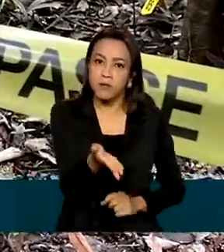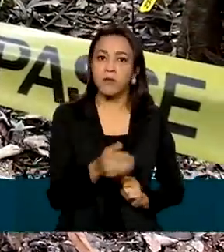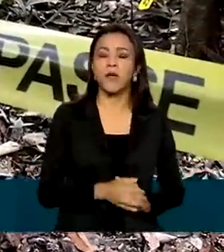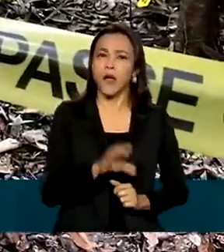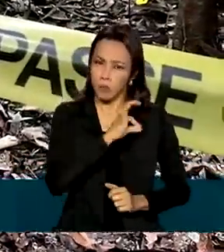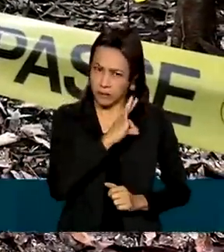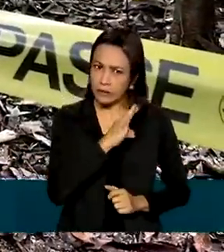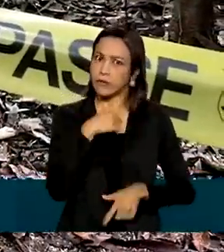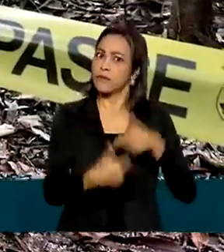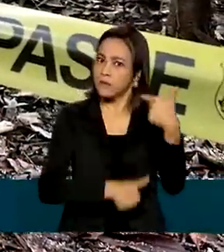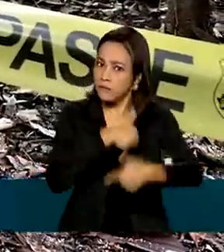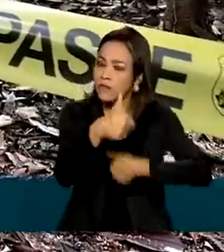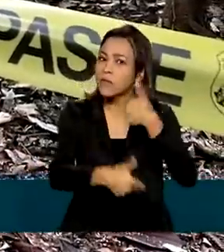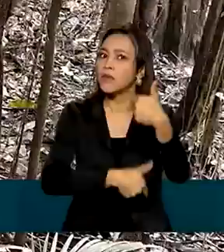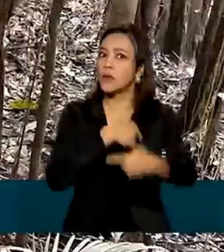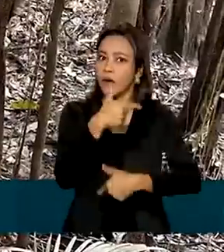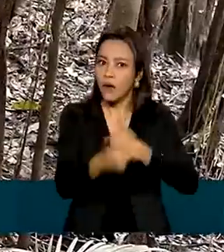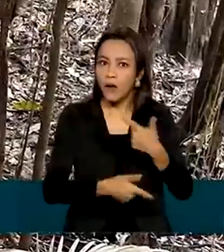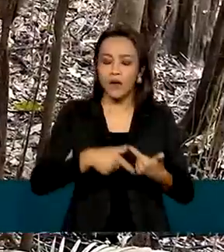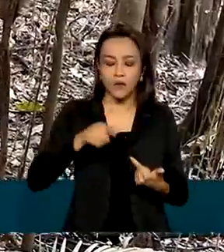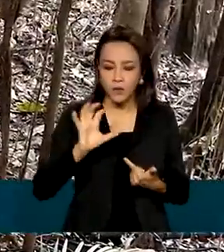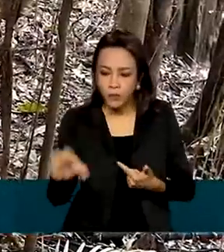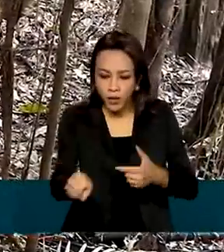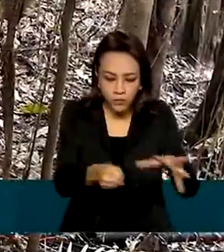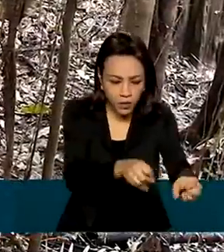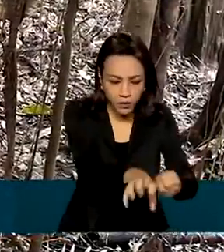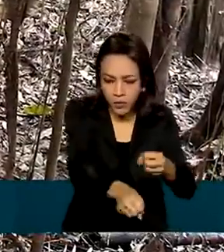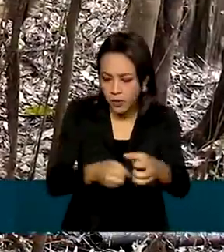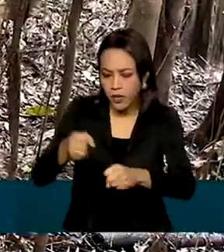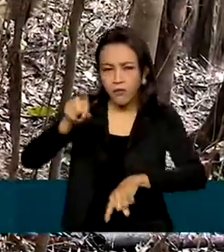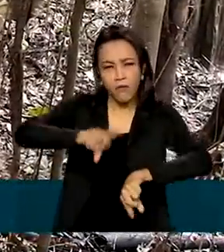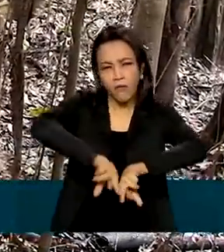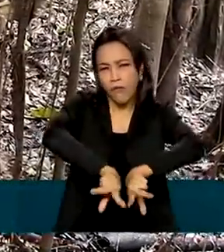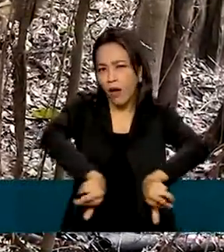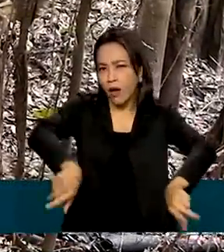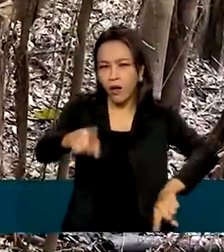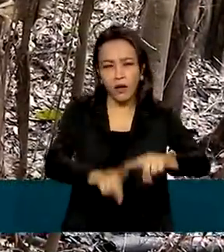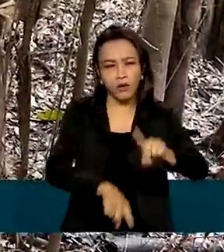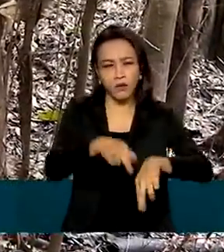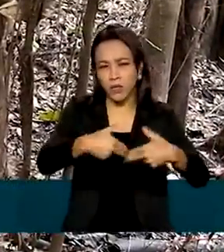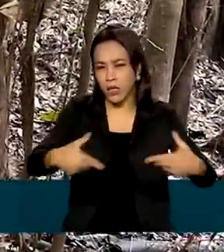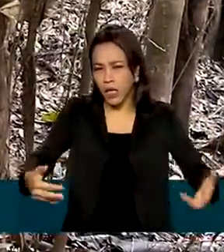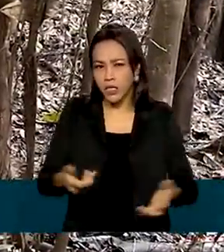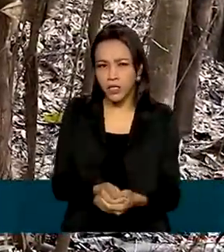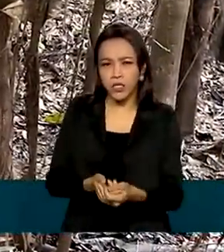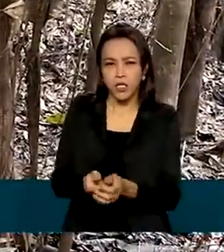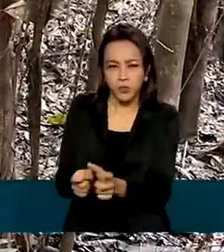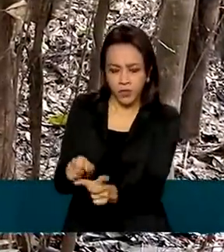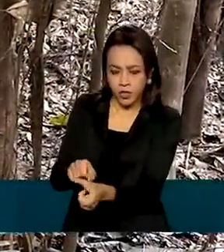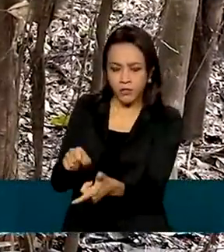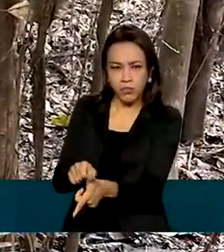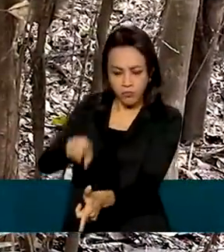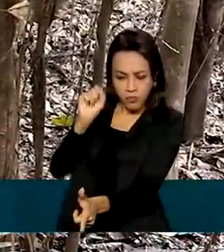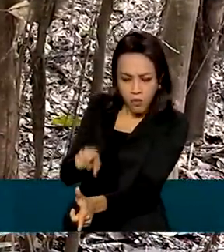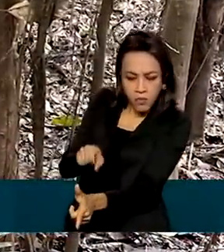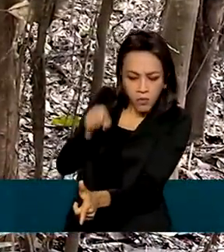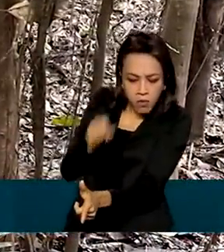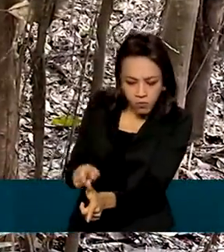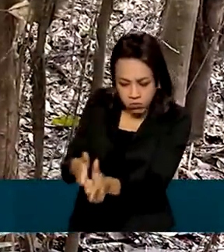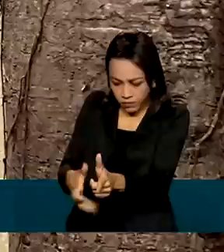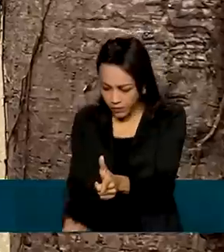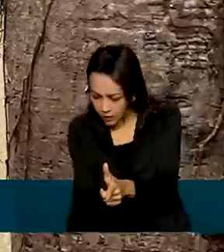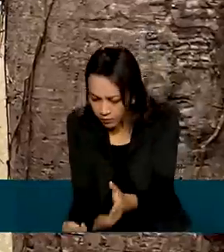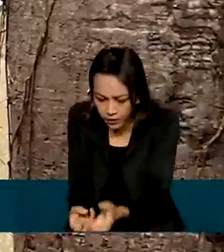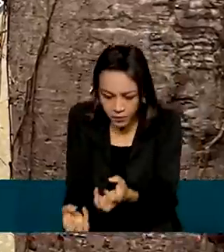trabalhado bastante na área, recolhendo diversos materiais, entre eles cartuchos de arma de fogo e também um remo que